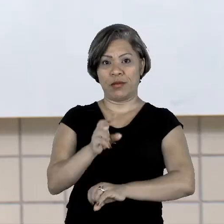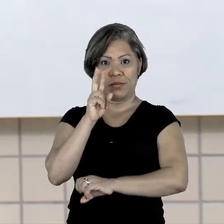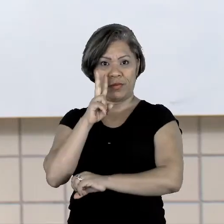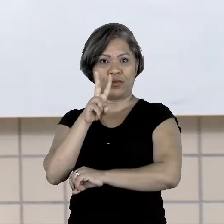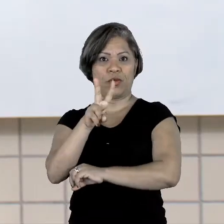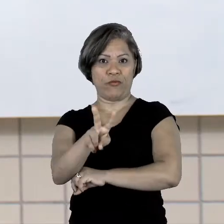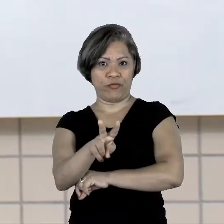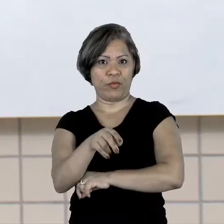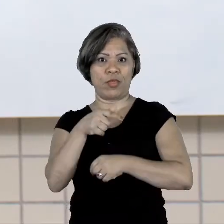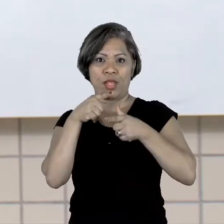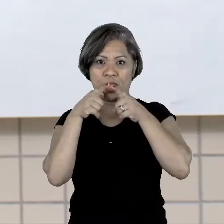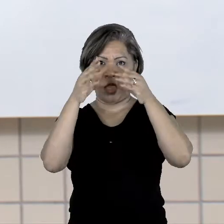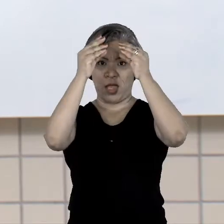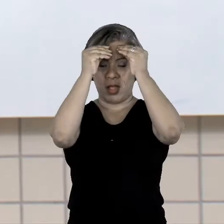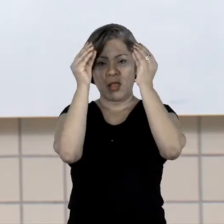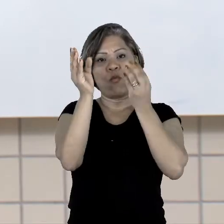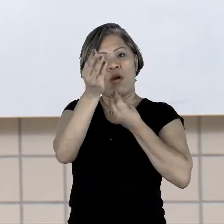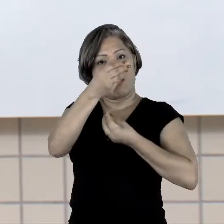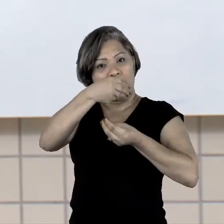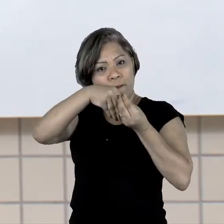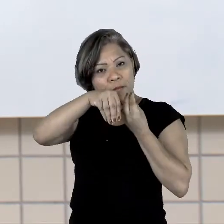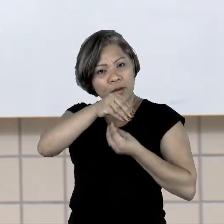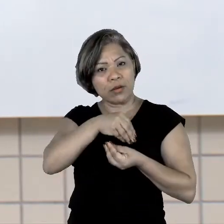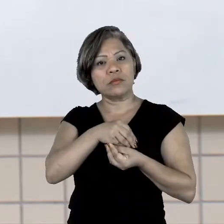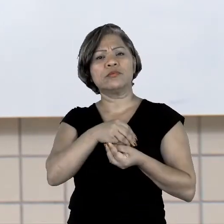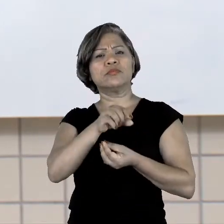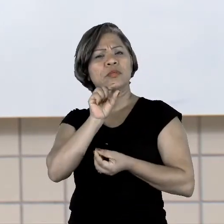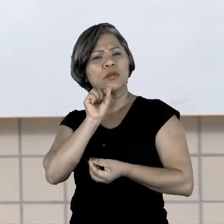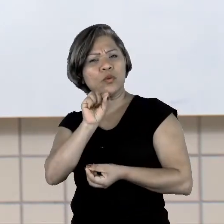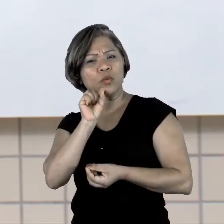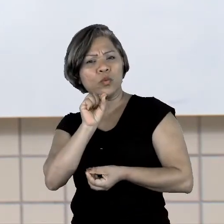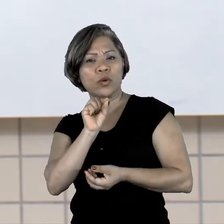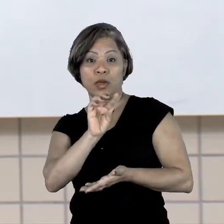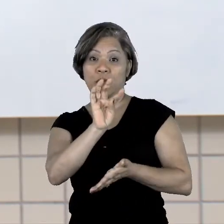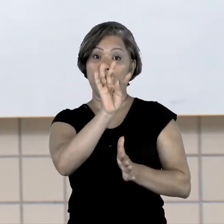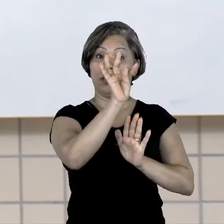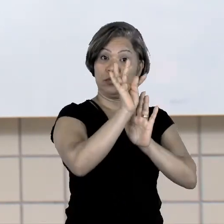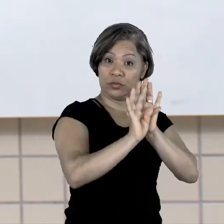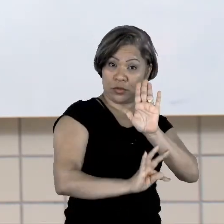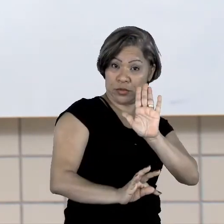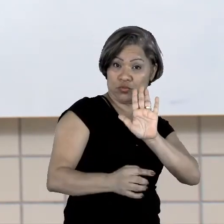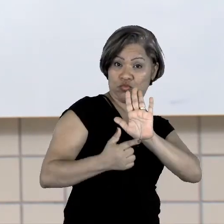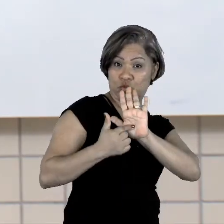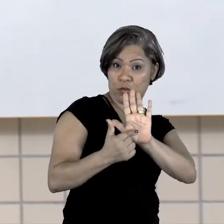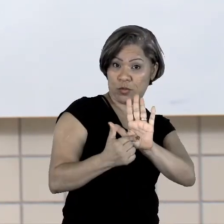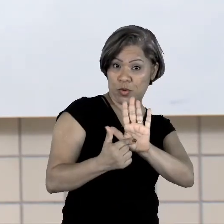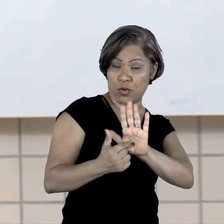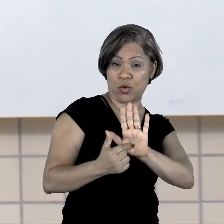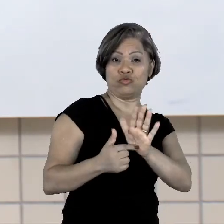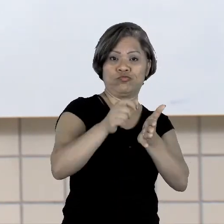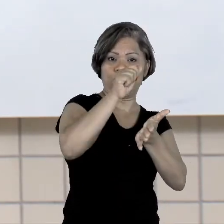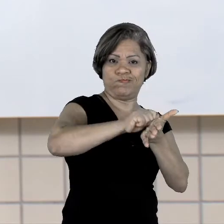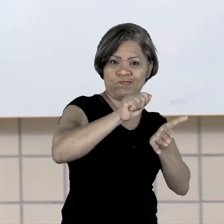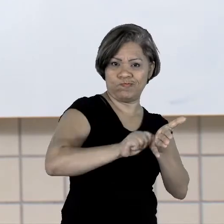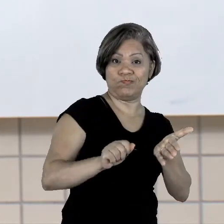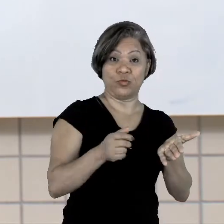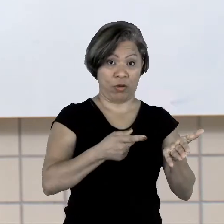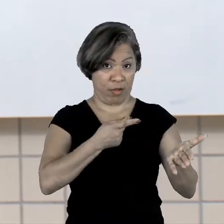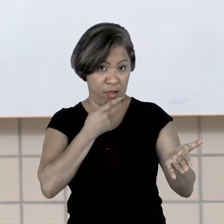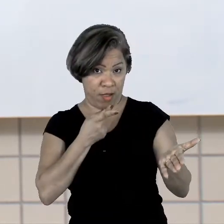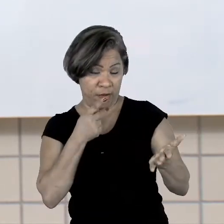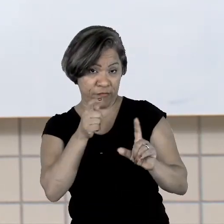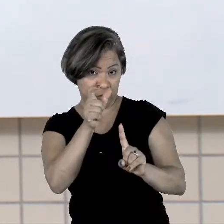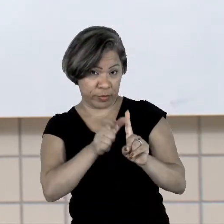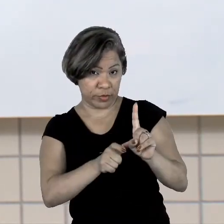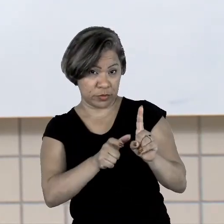mista é aquela linguagem, é aquele texto que apresenta a linguagem escrita, a fala do personagem, com